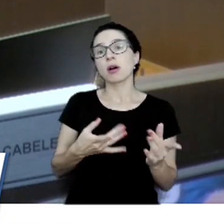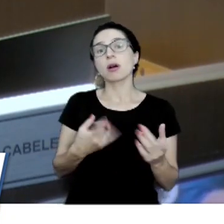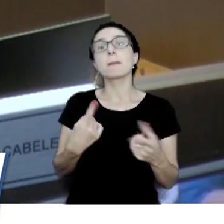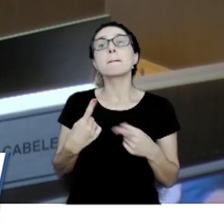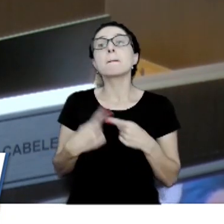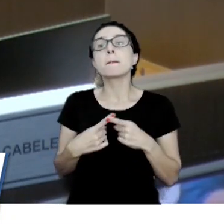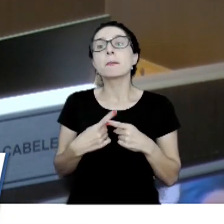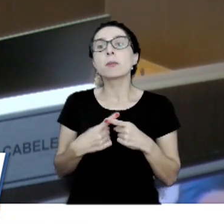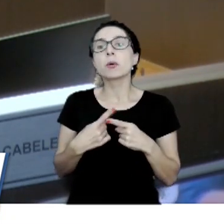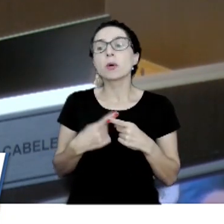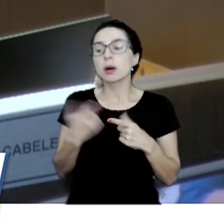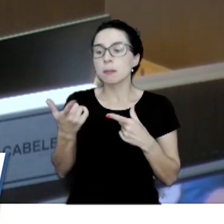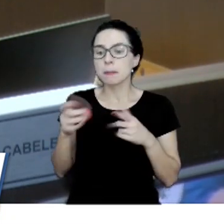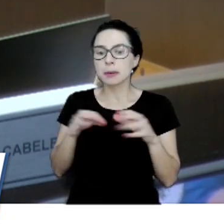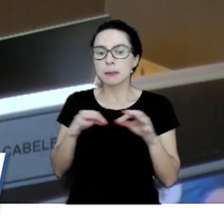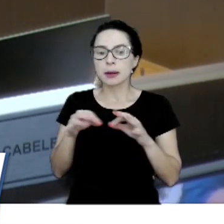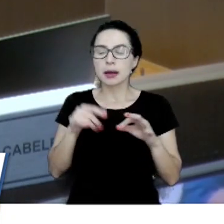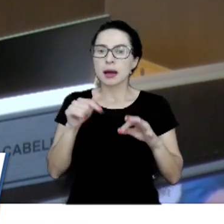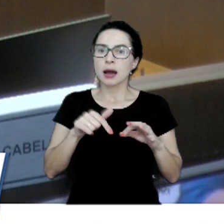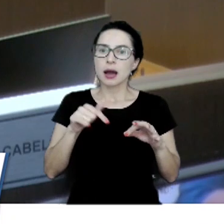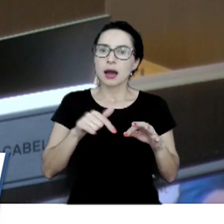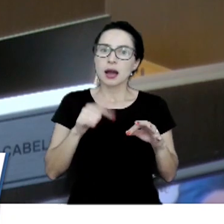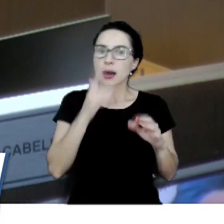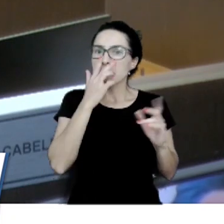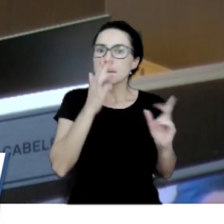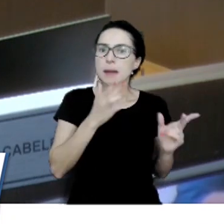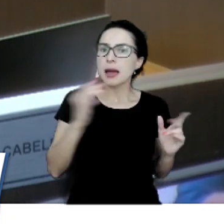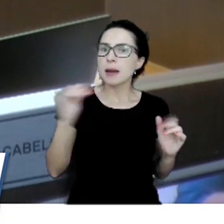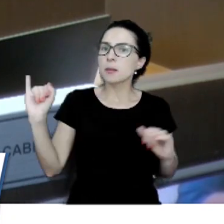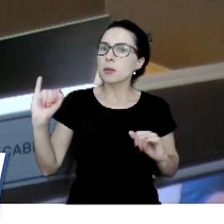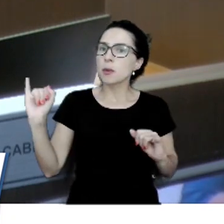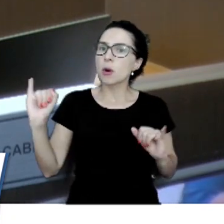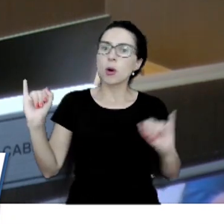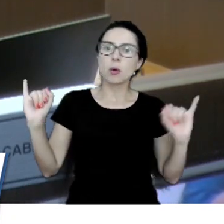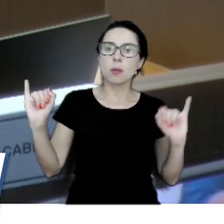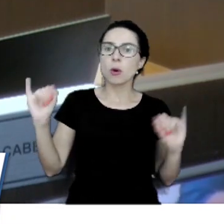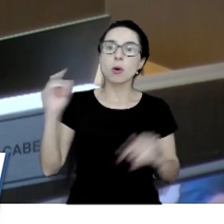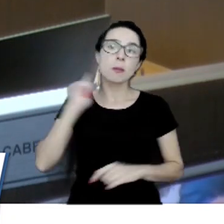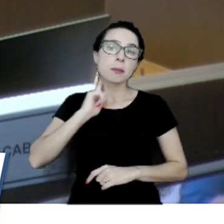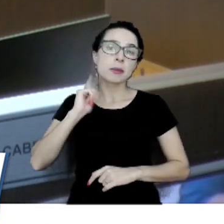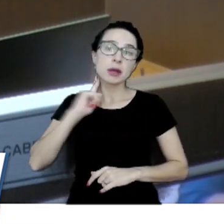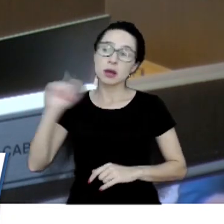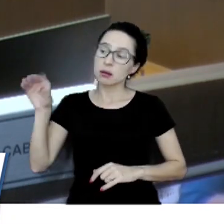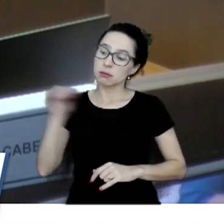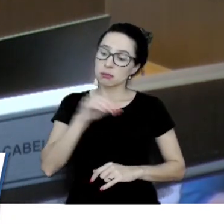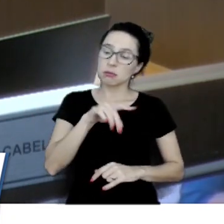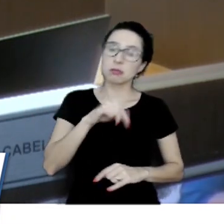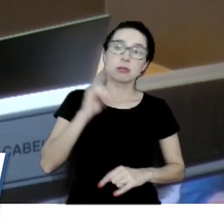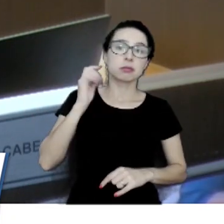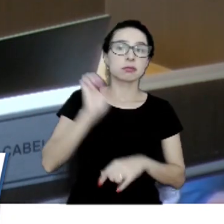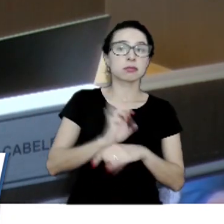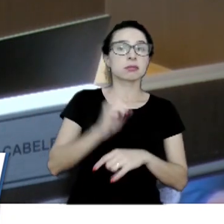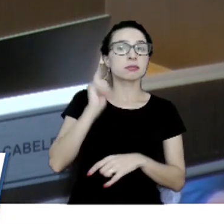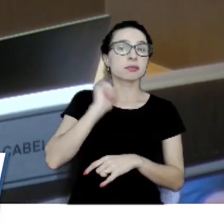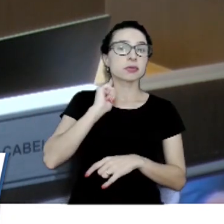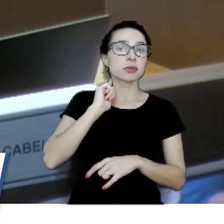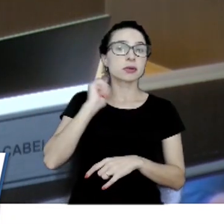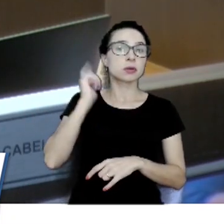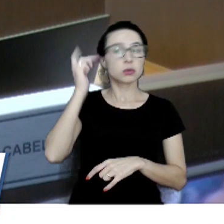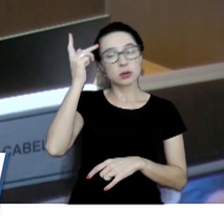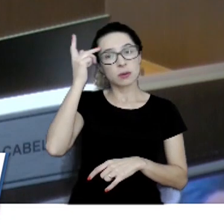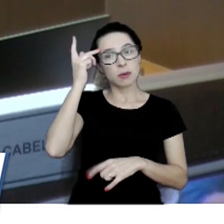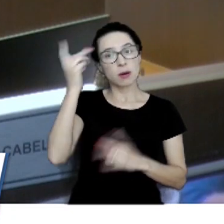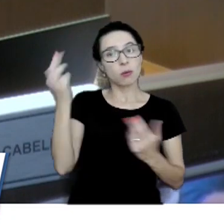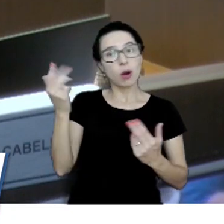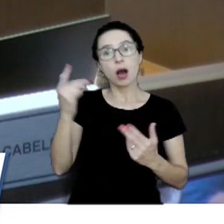colocar o mesmo imposto que está lá em Minas Gerais, aqui no Estado de São Paulo, para segurar as empresas aqui, como